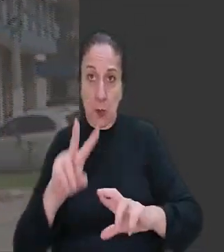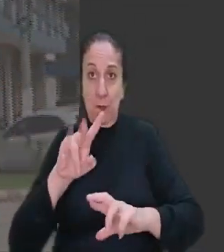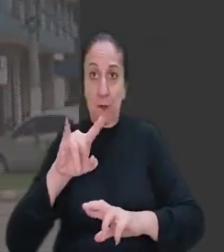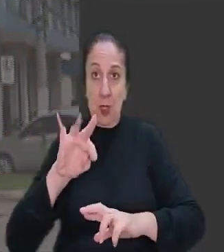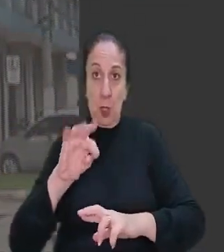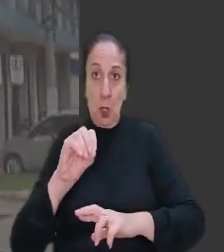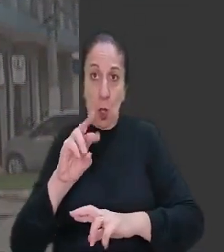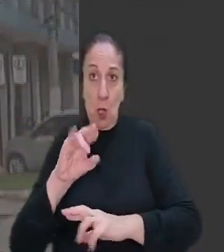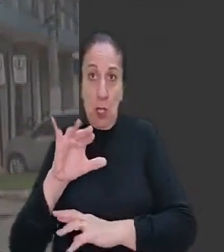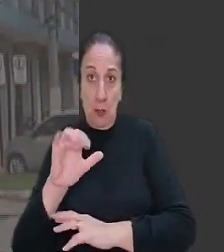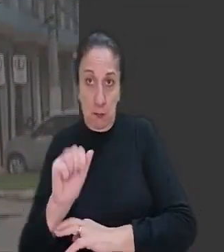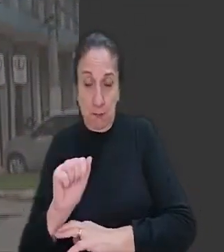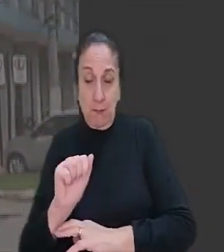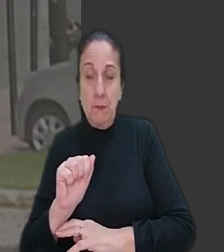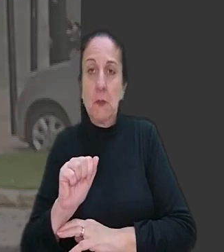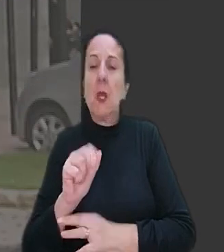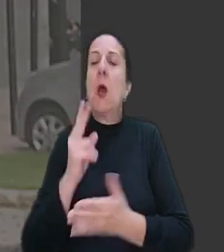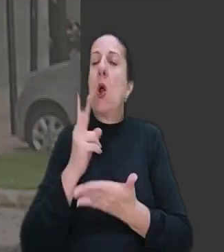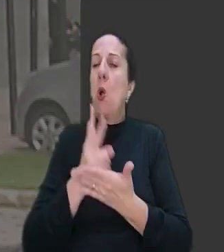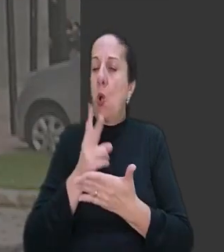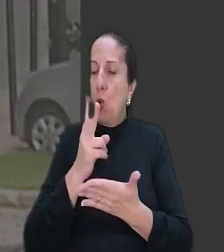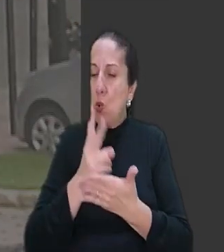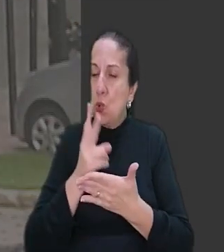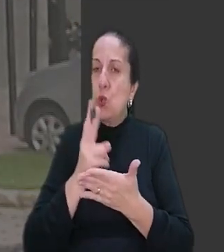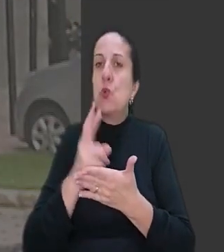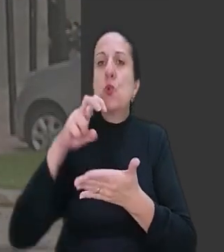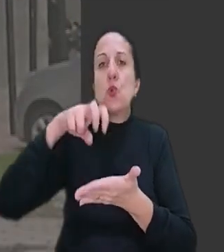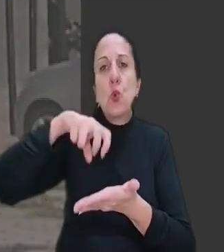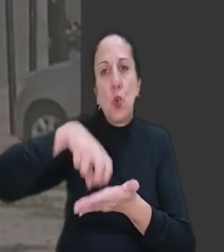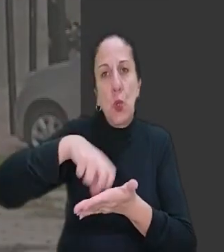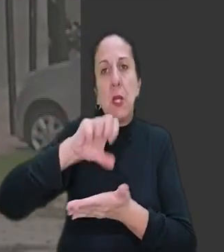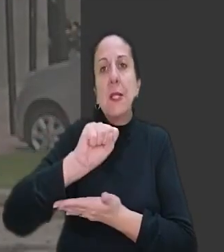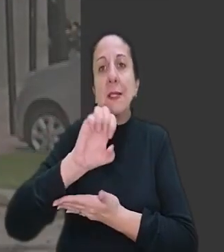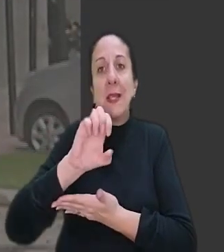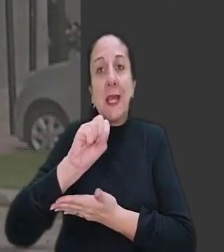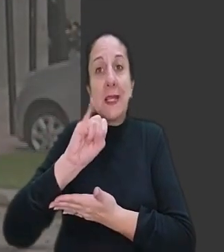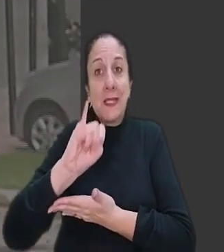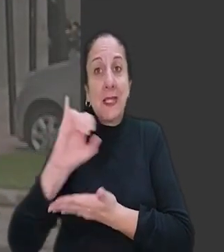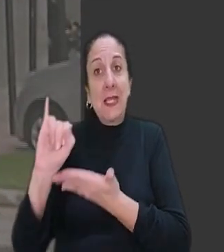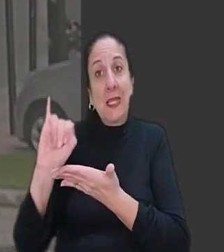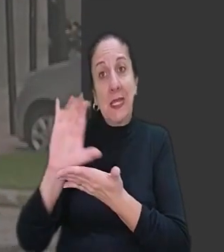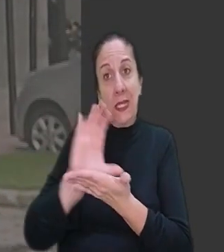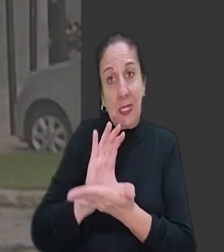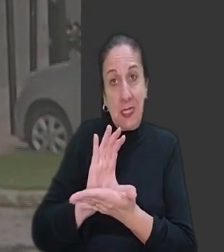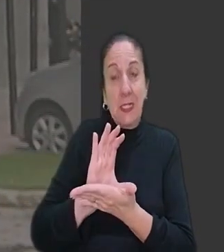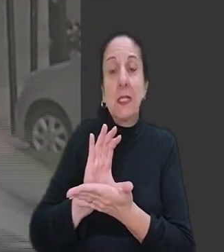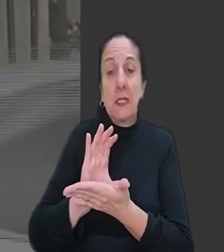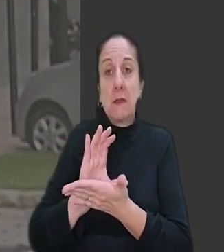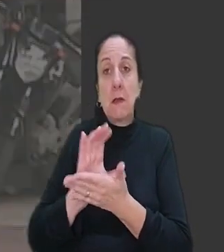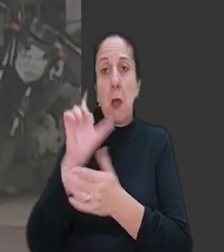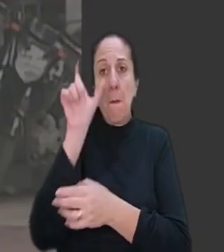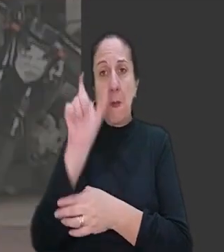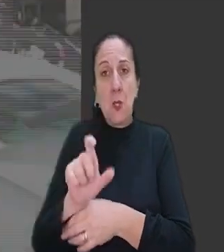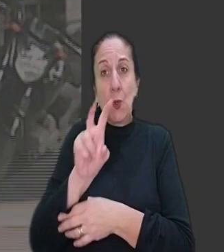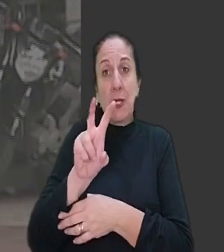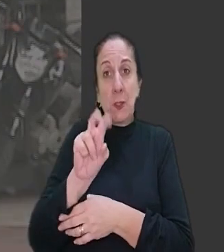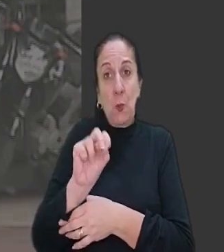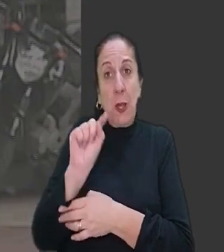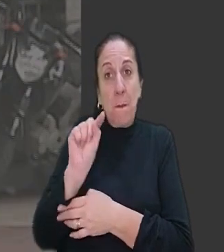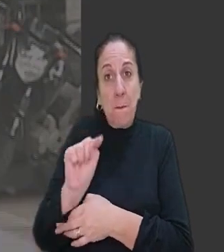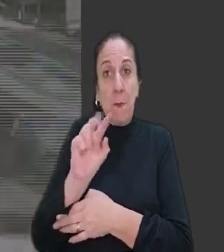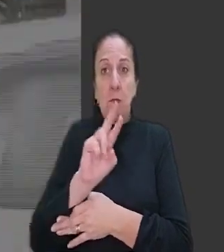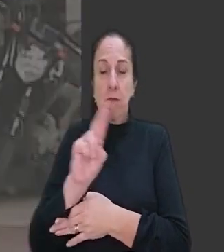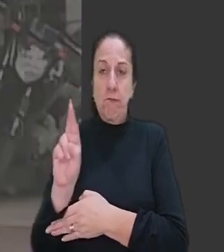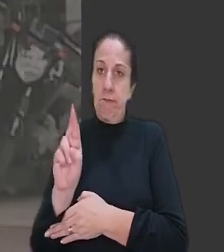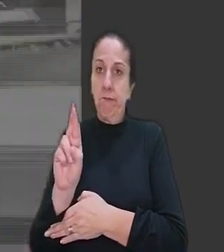região, em Vitória, no Espírito Santo, manteve a sentença que havia condenado o SESI a indenizar a administradora em R$ 50